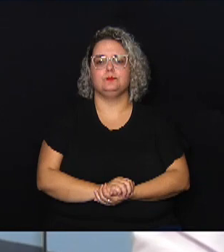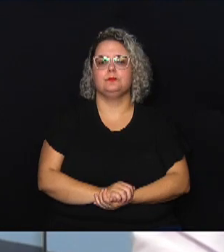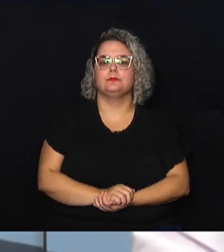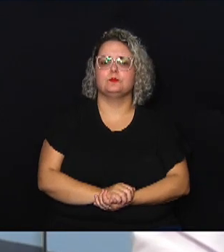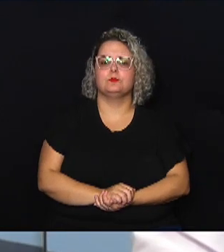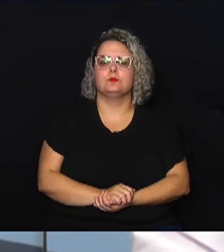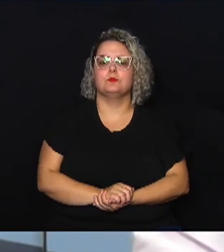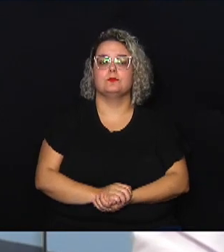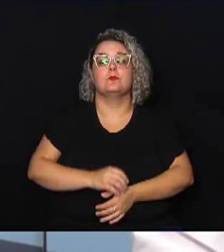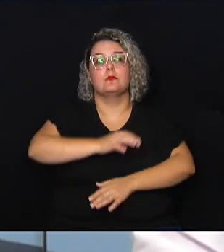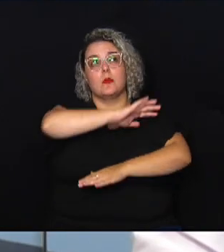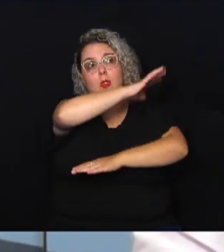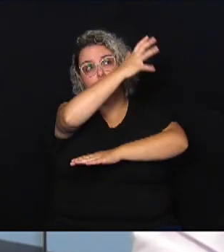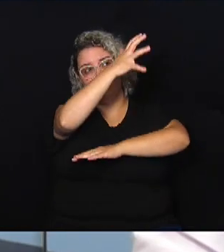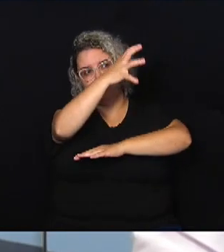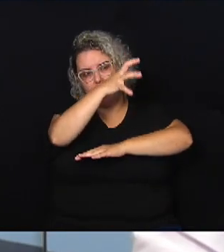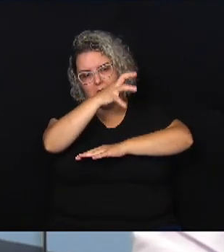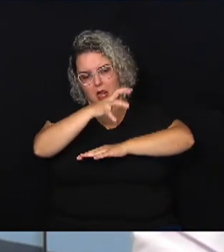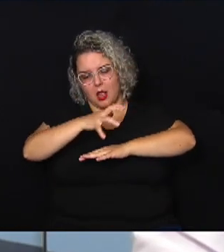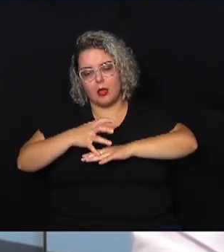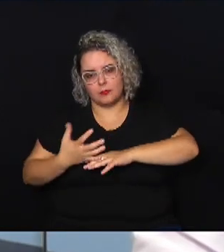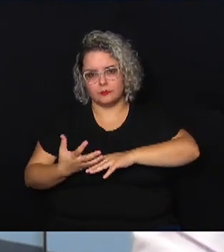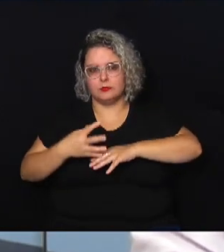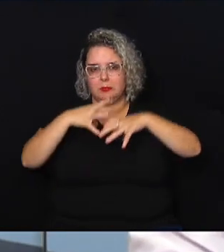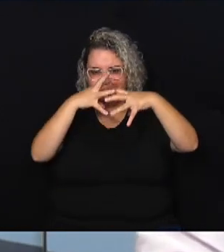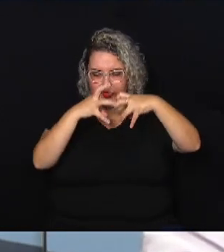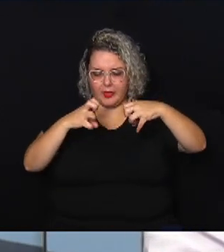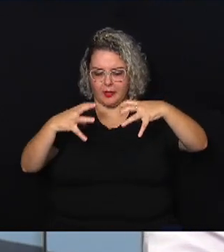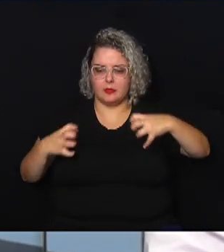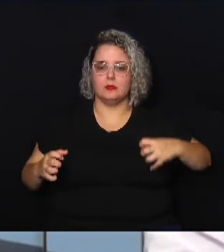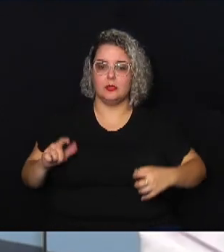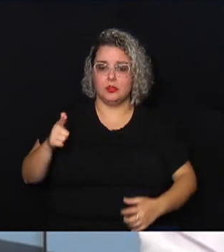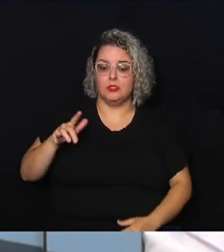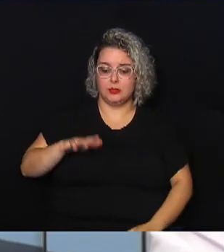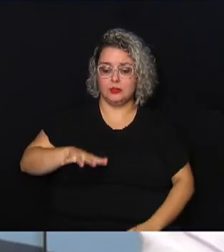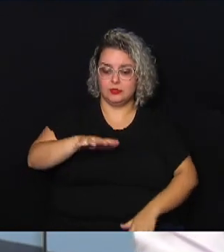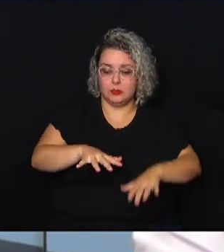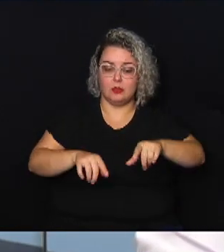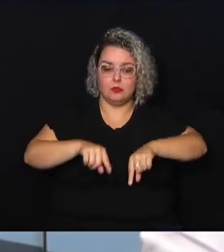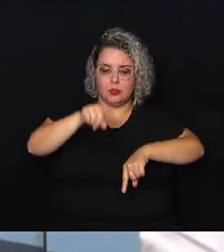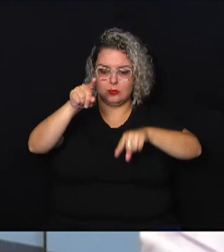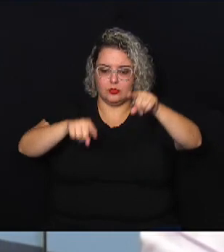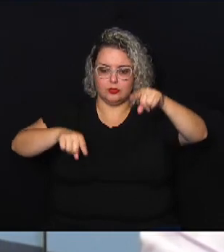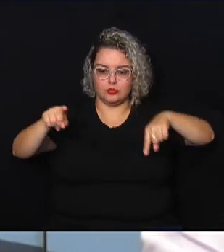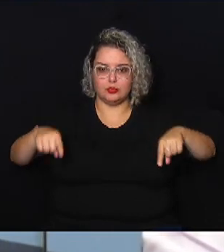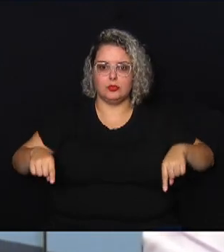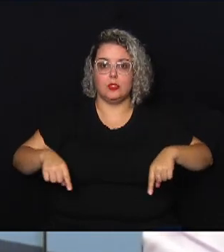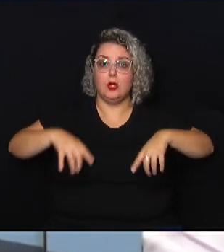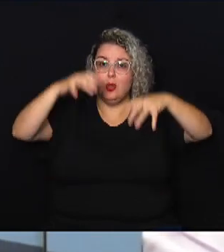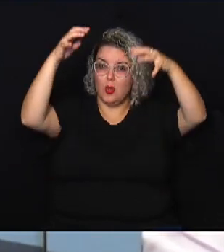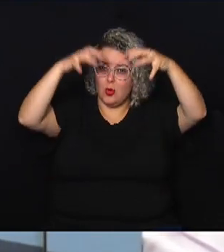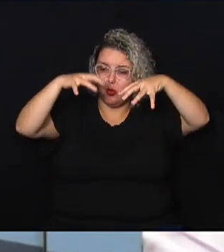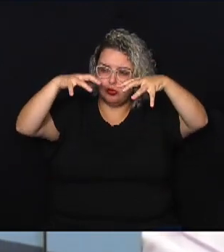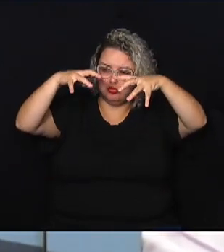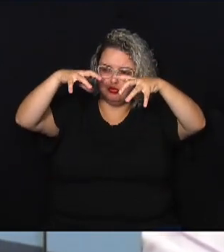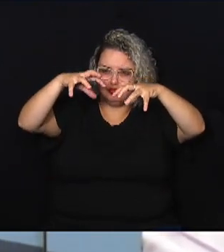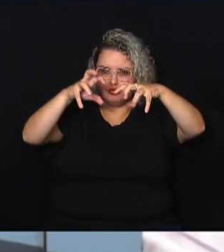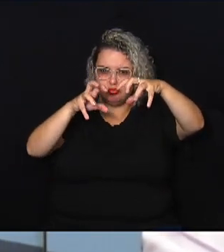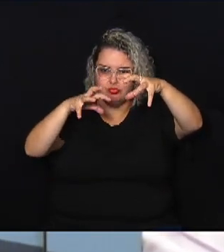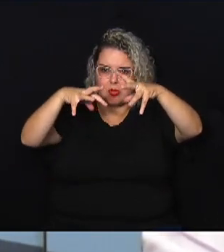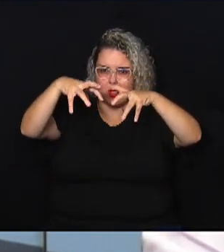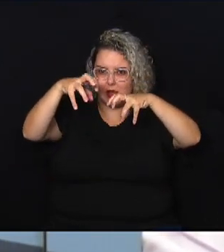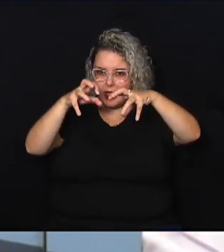Deslocamento de massa, como ele disse, são geografias irregulares que chove, amolece aquele